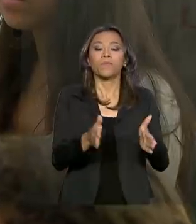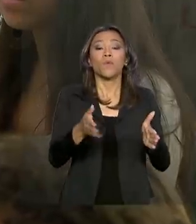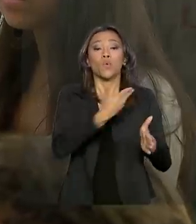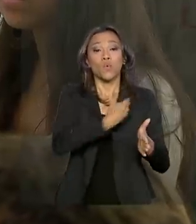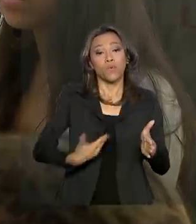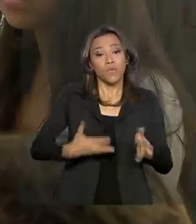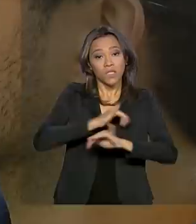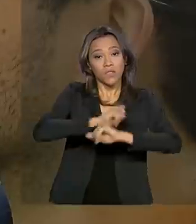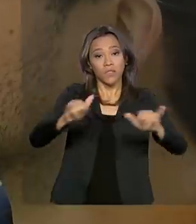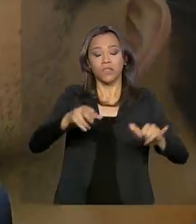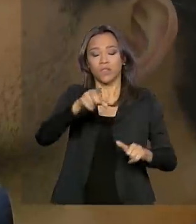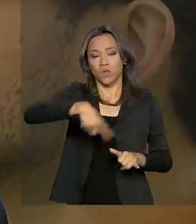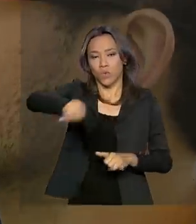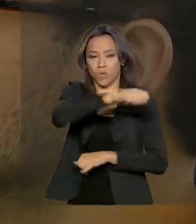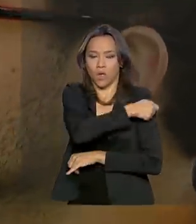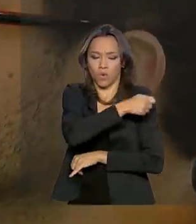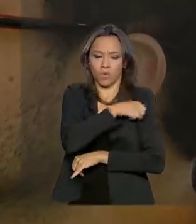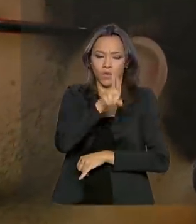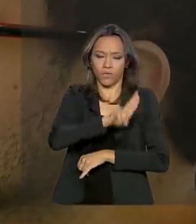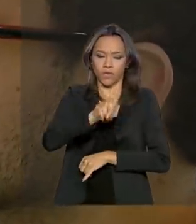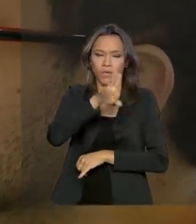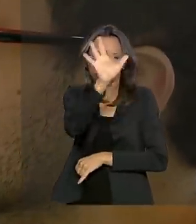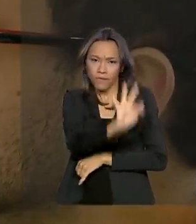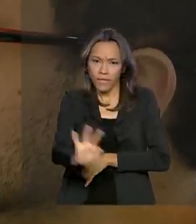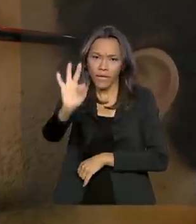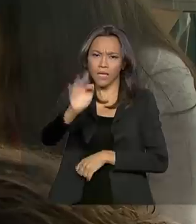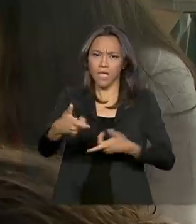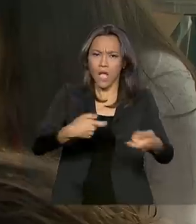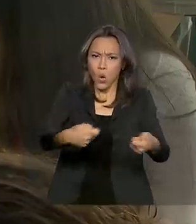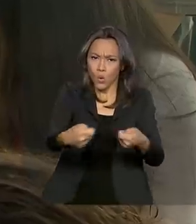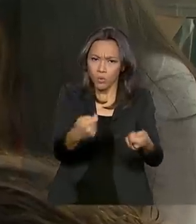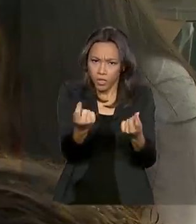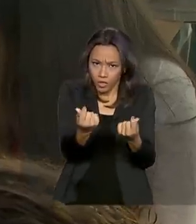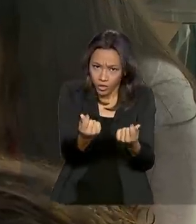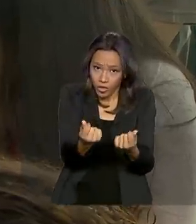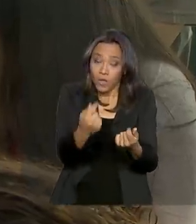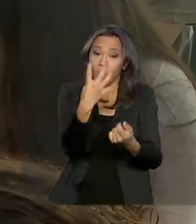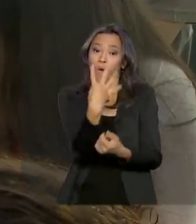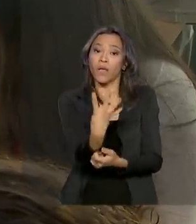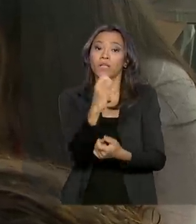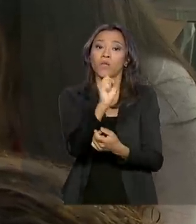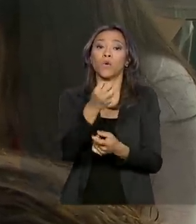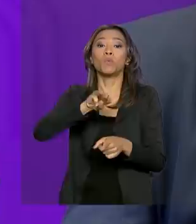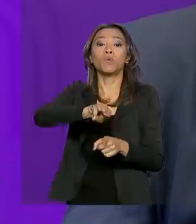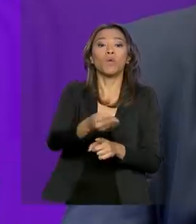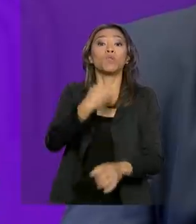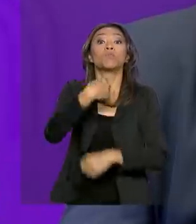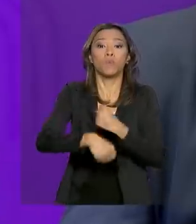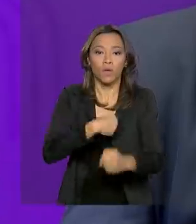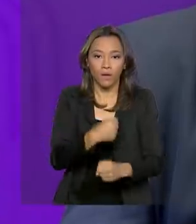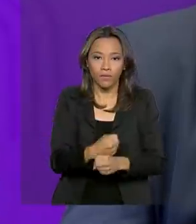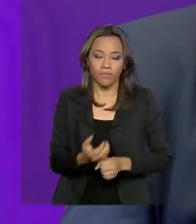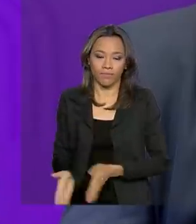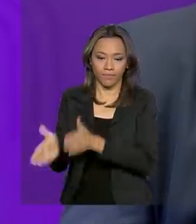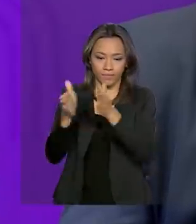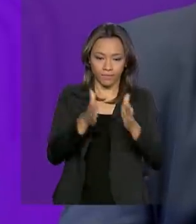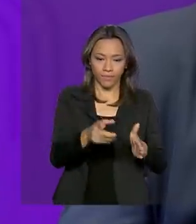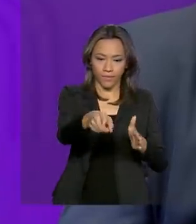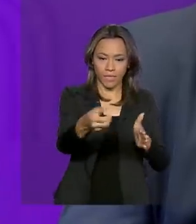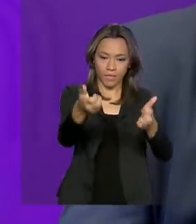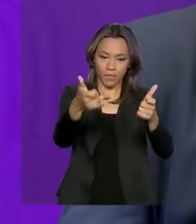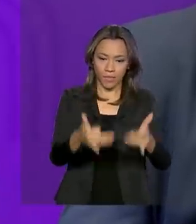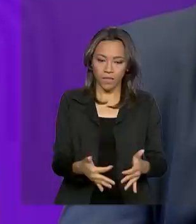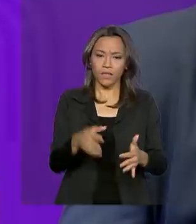das universidades federais, a economia será de cerca de 48 milhões de reais por ano. A gente está garantindo que as